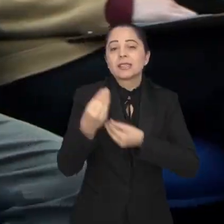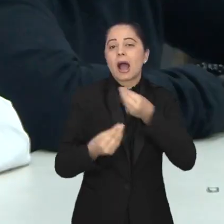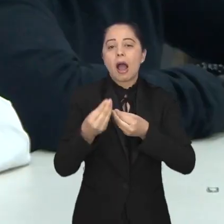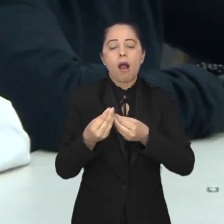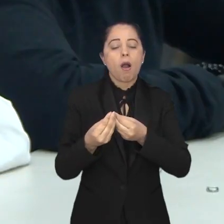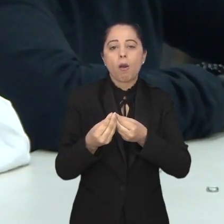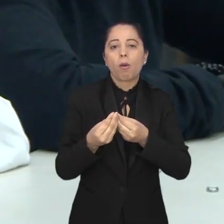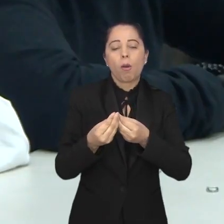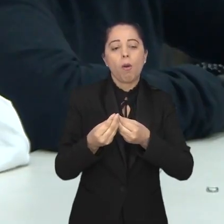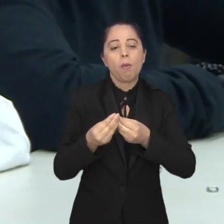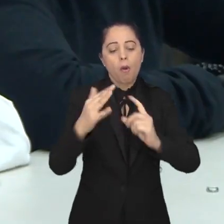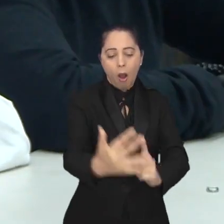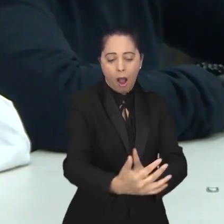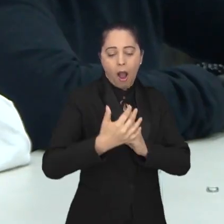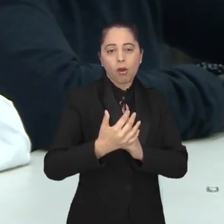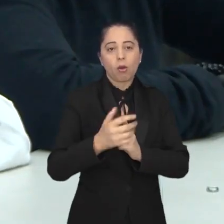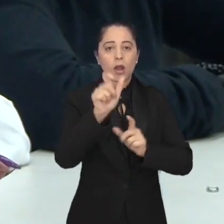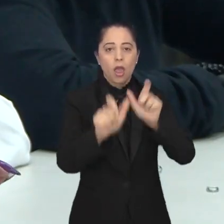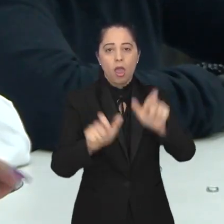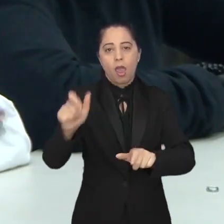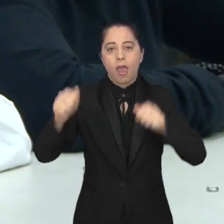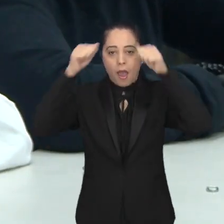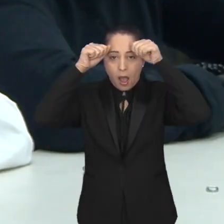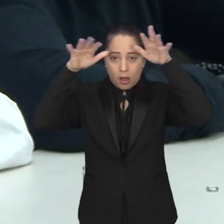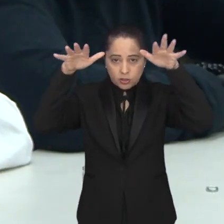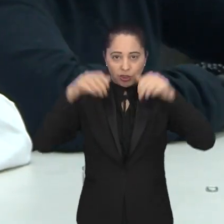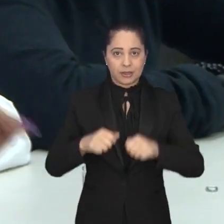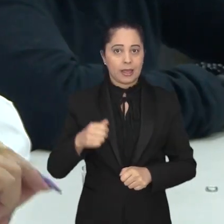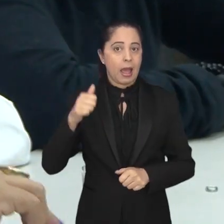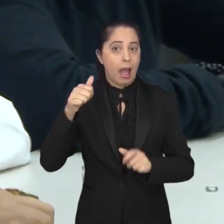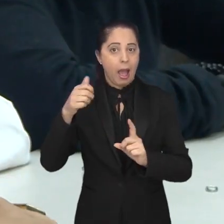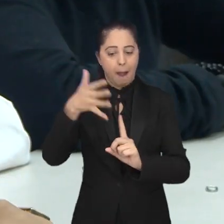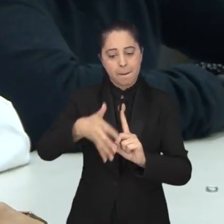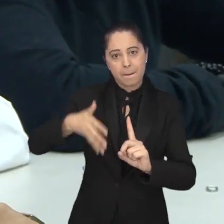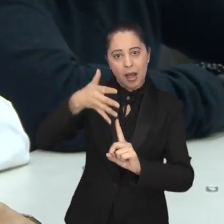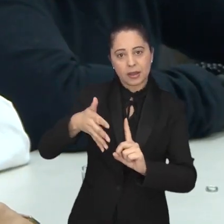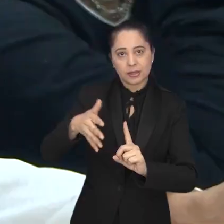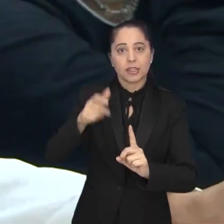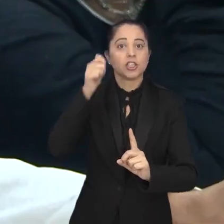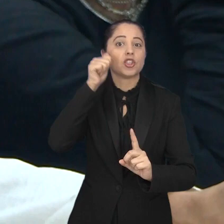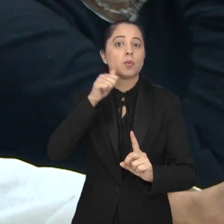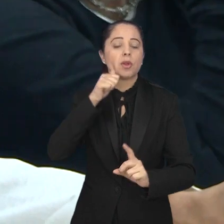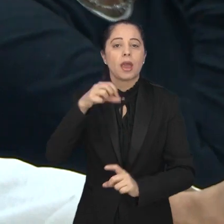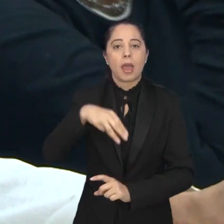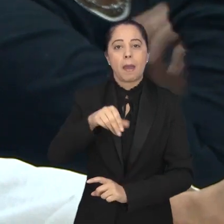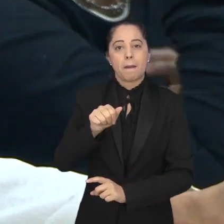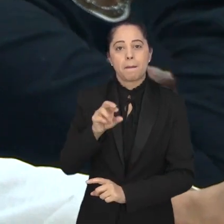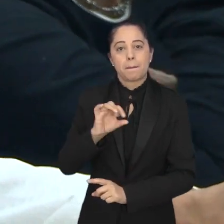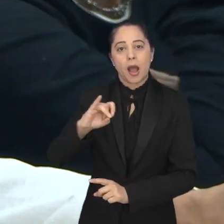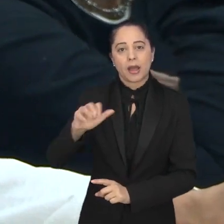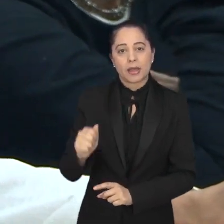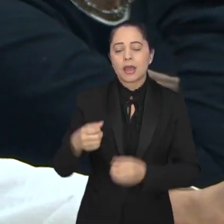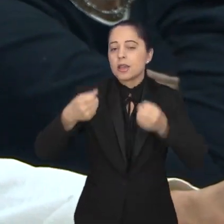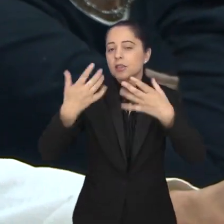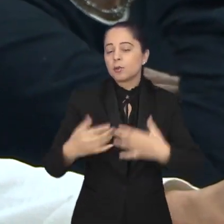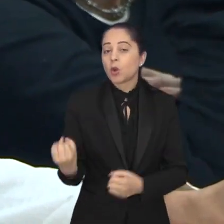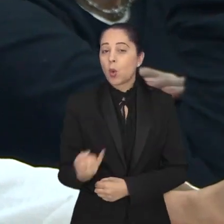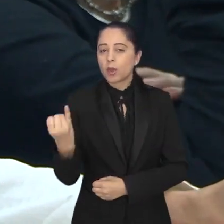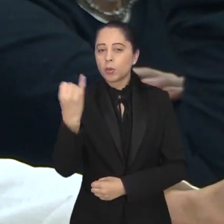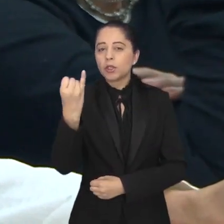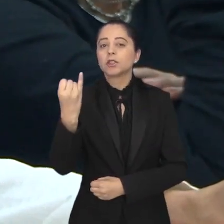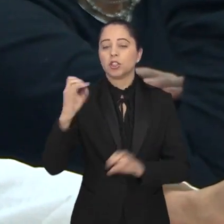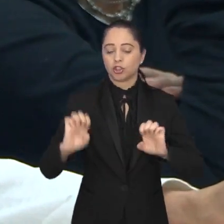com TEA. A palestrante e presidente da Rede de Mães Inclusivas, Maria Luíza da Silva, explicou a importância e o